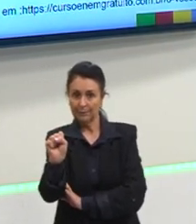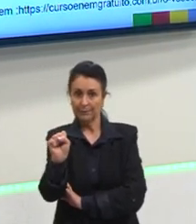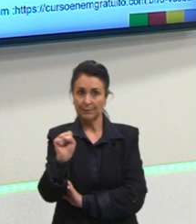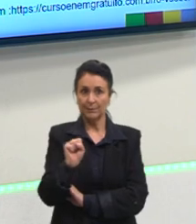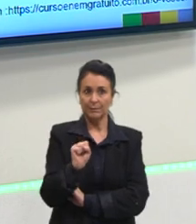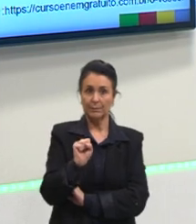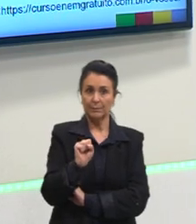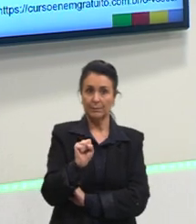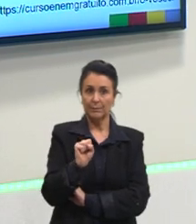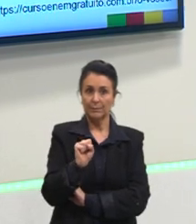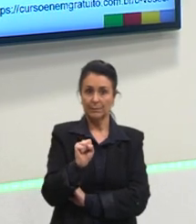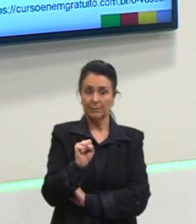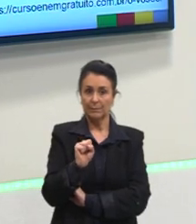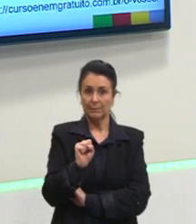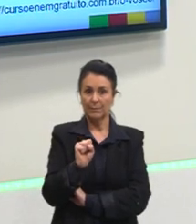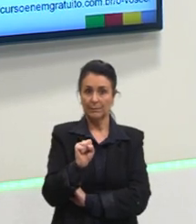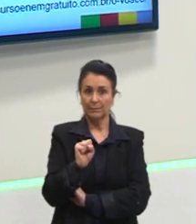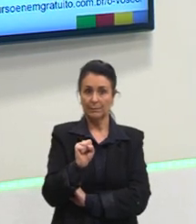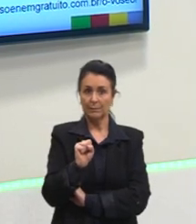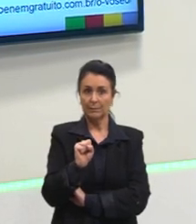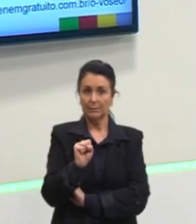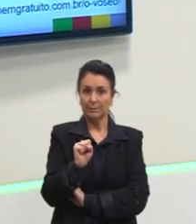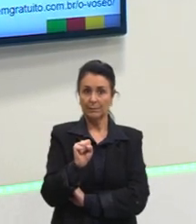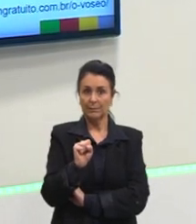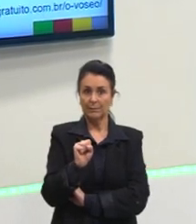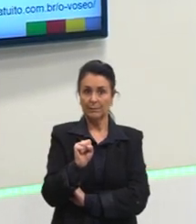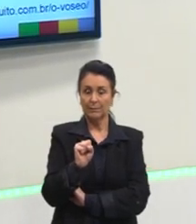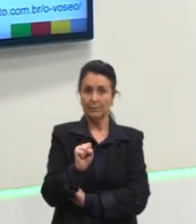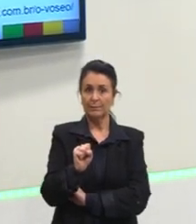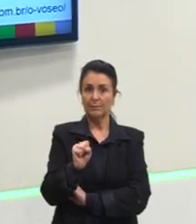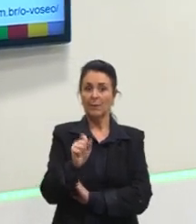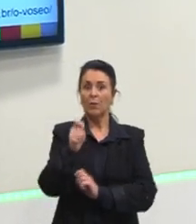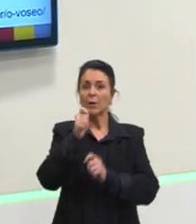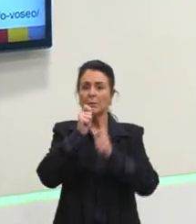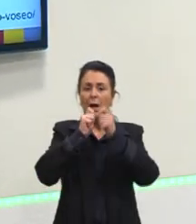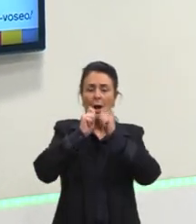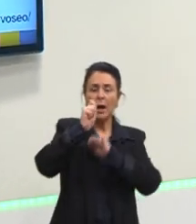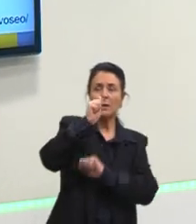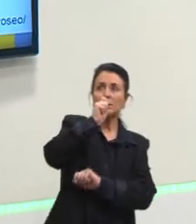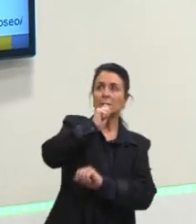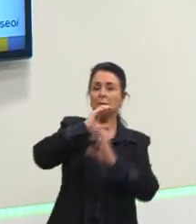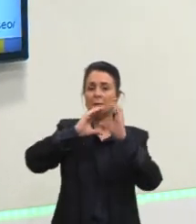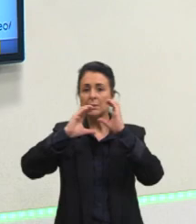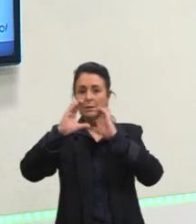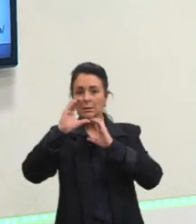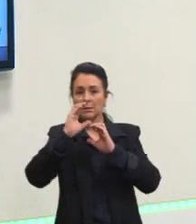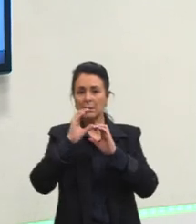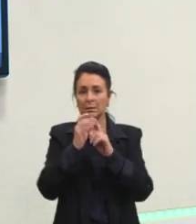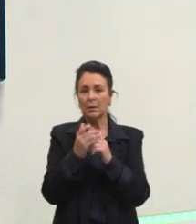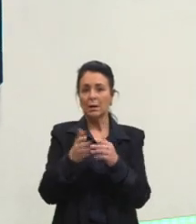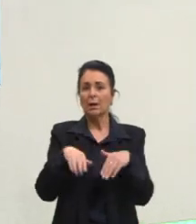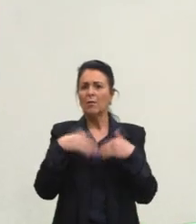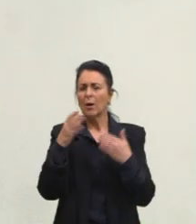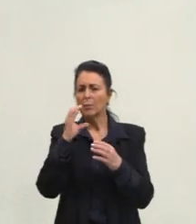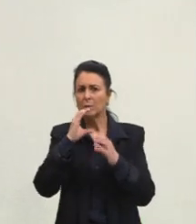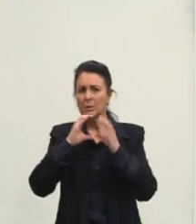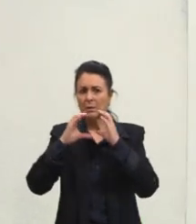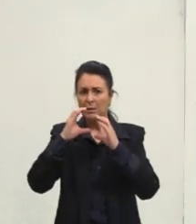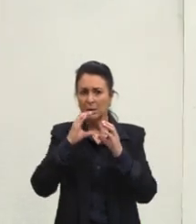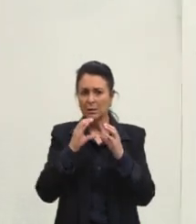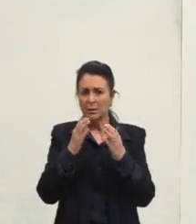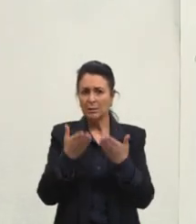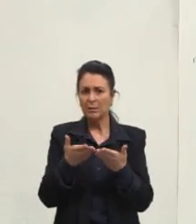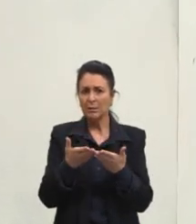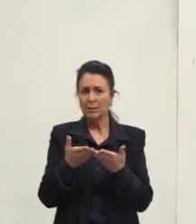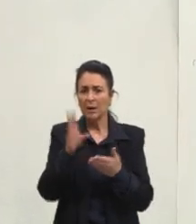vosotros cantais. Vosotros cantais. Vamos sacar fuera, laí,